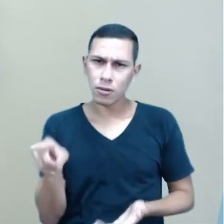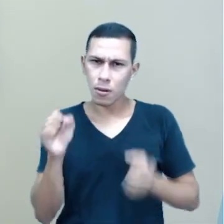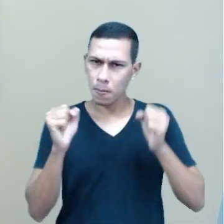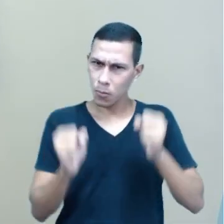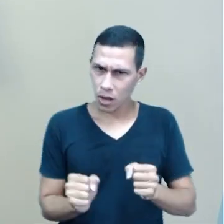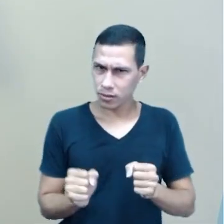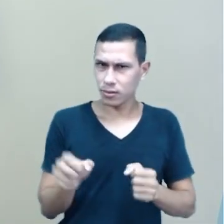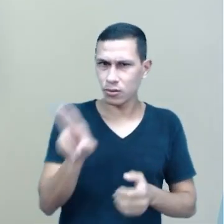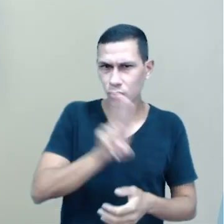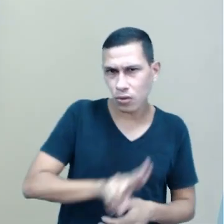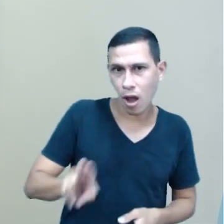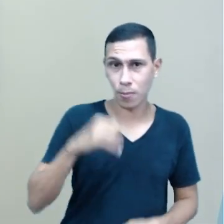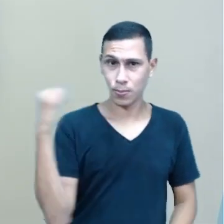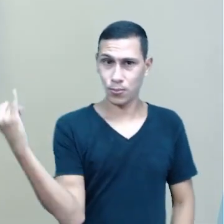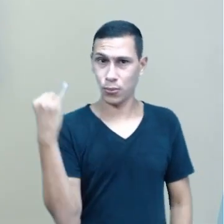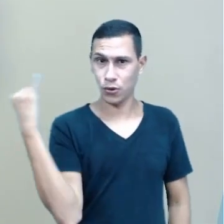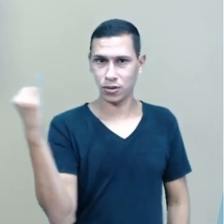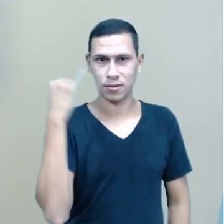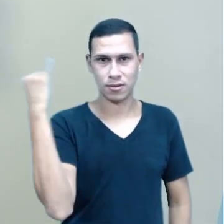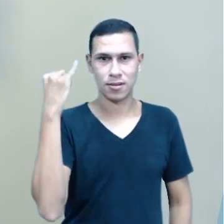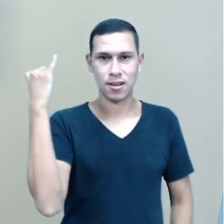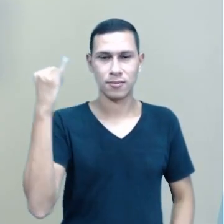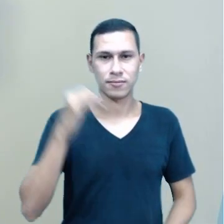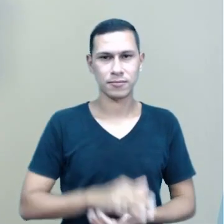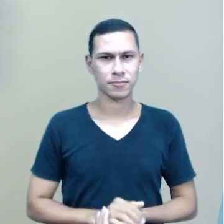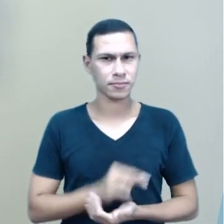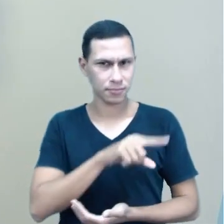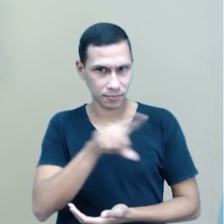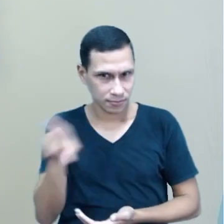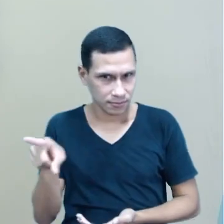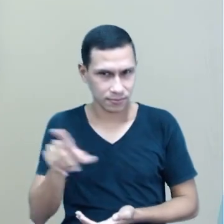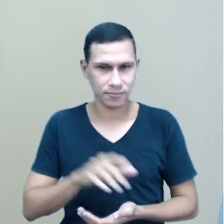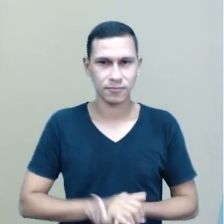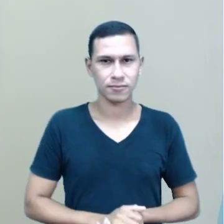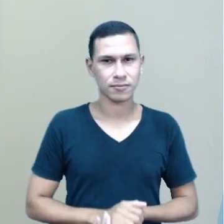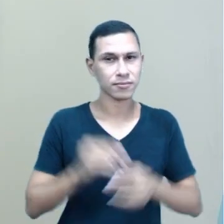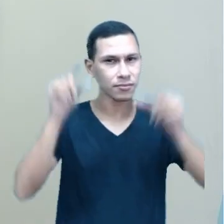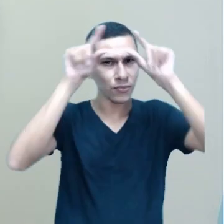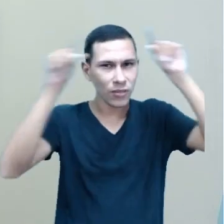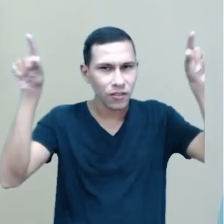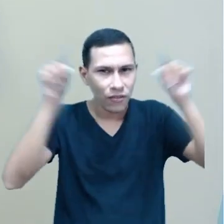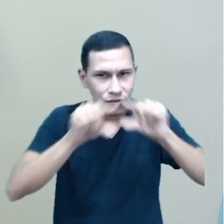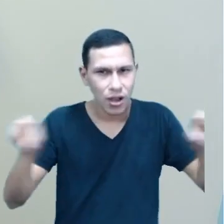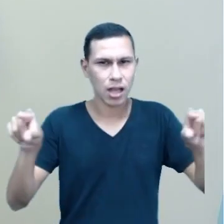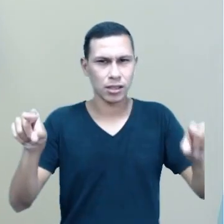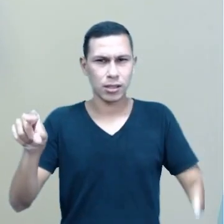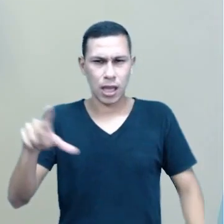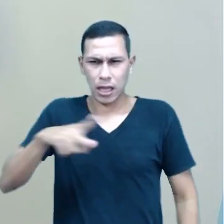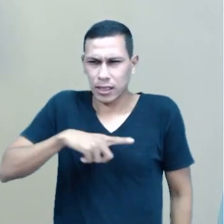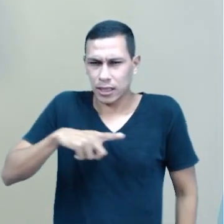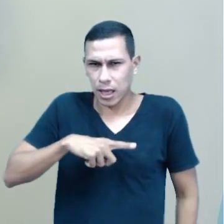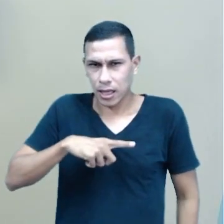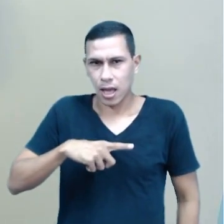relevância, ou seja, tivessem importância para vocês. Frases que expressassem